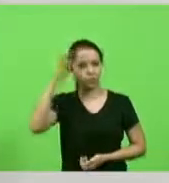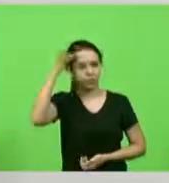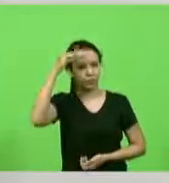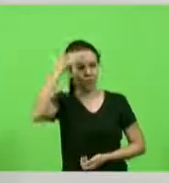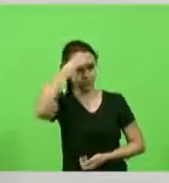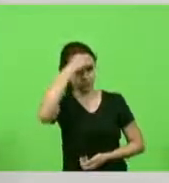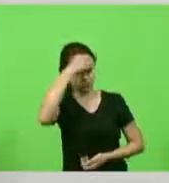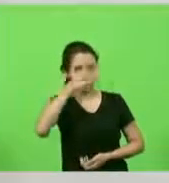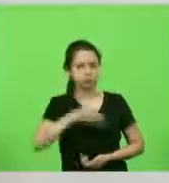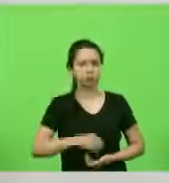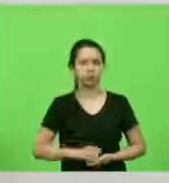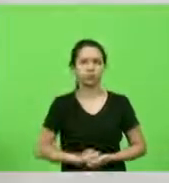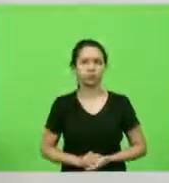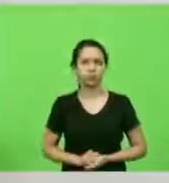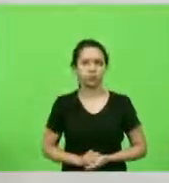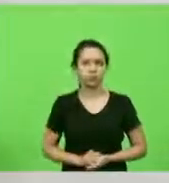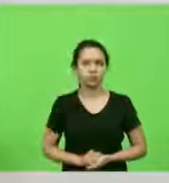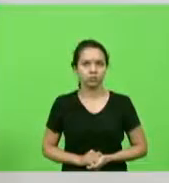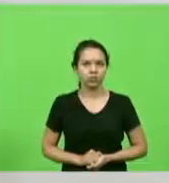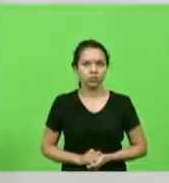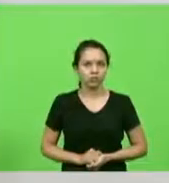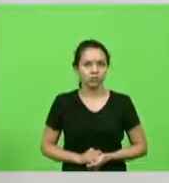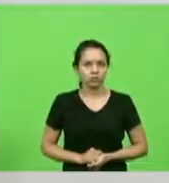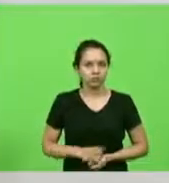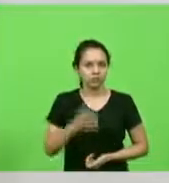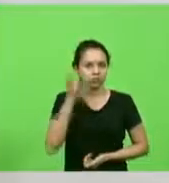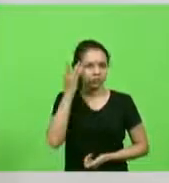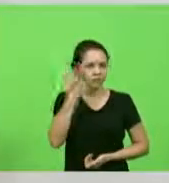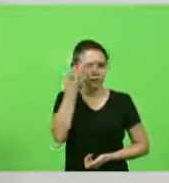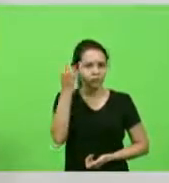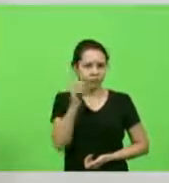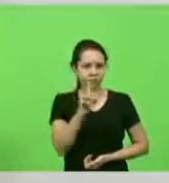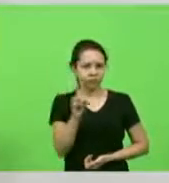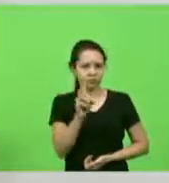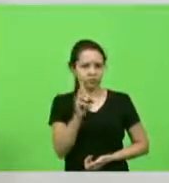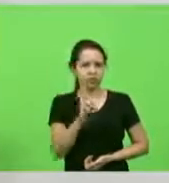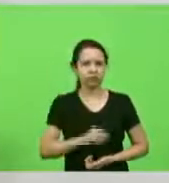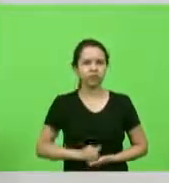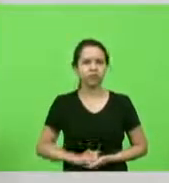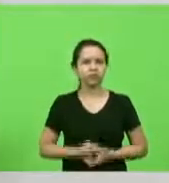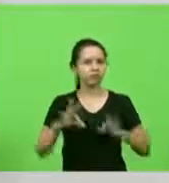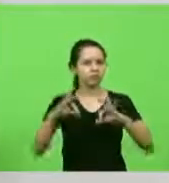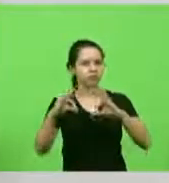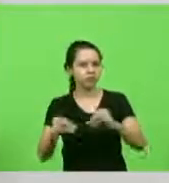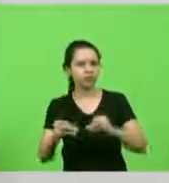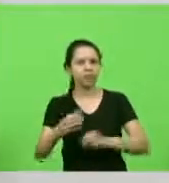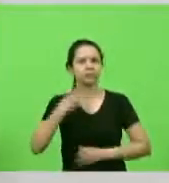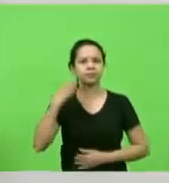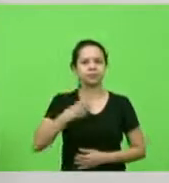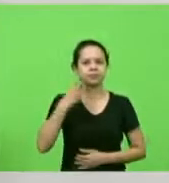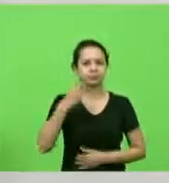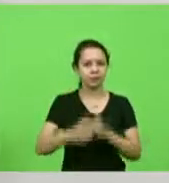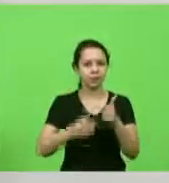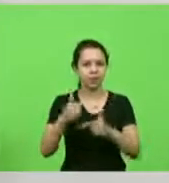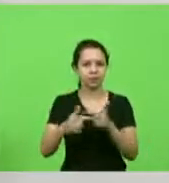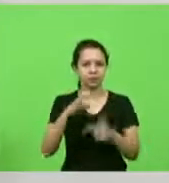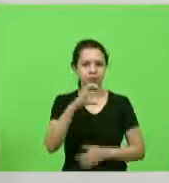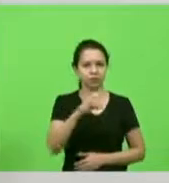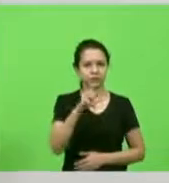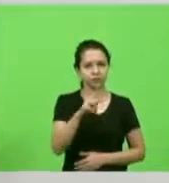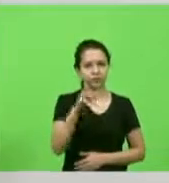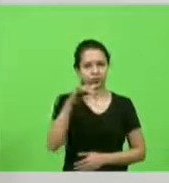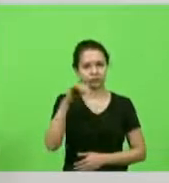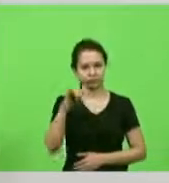Luz se eu não estou deixando ninguém de fora todos os deputados que trabalharam na CPI